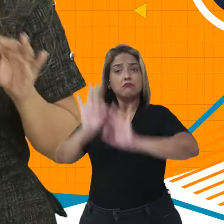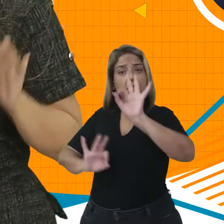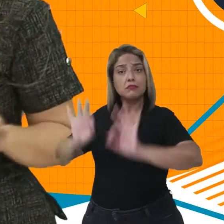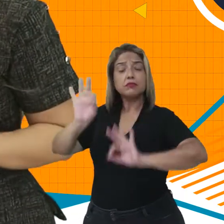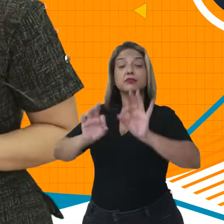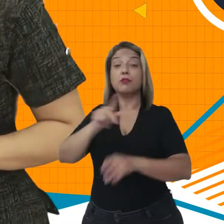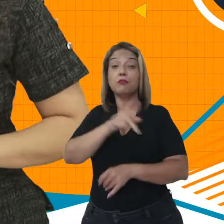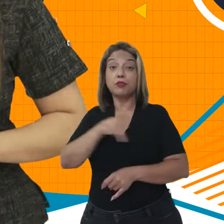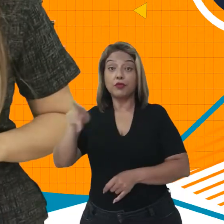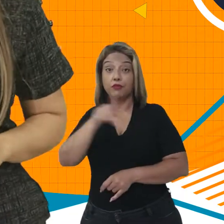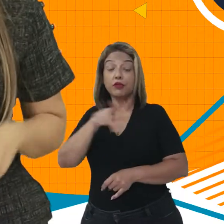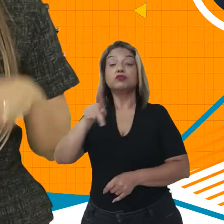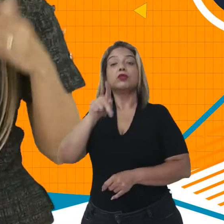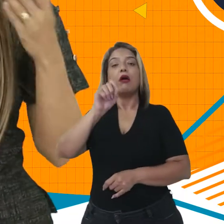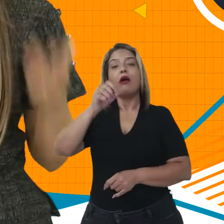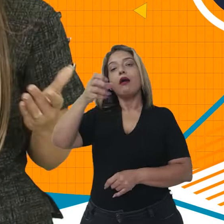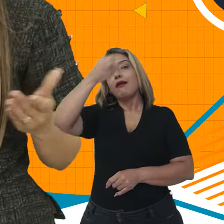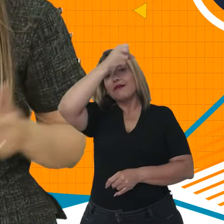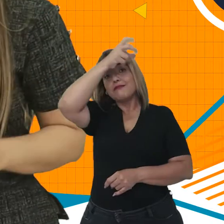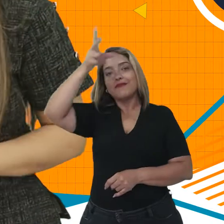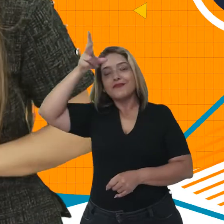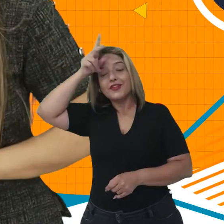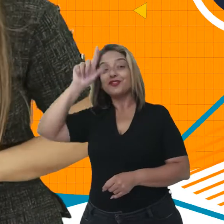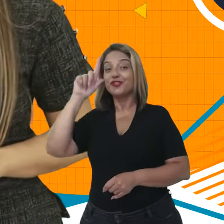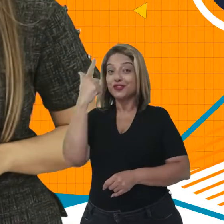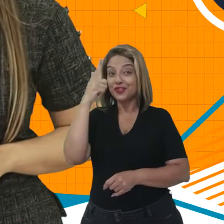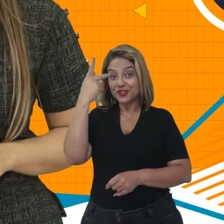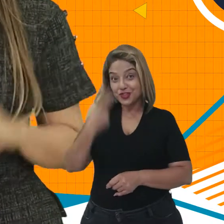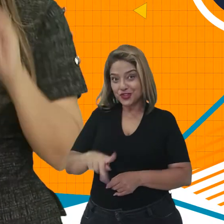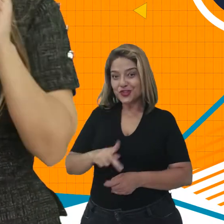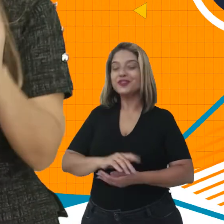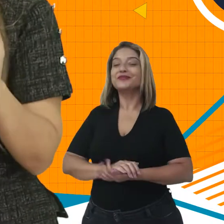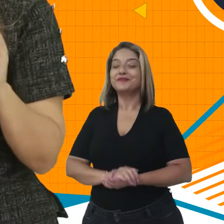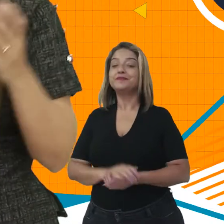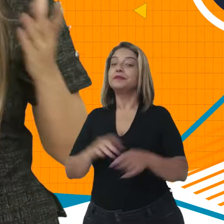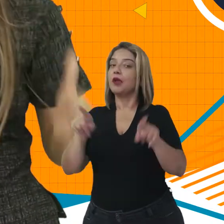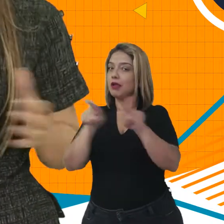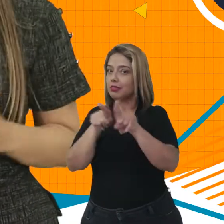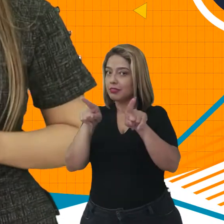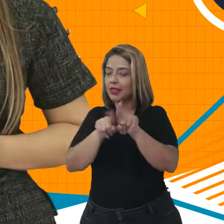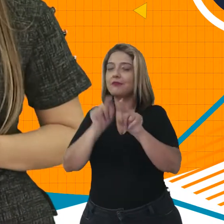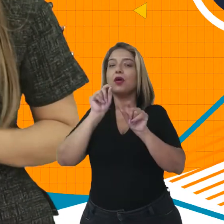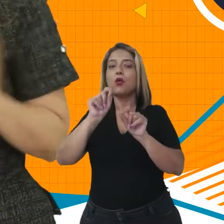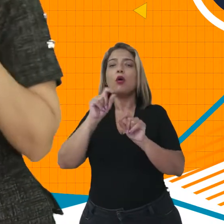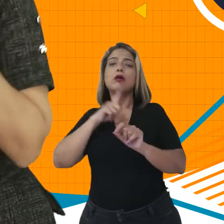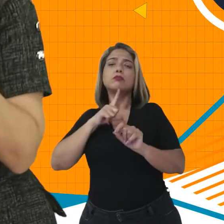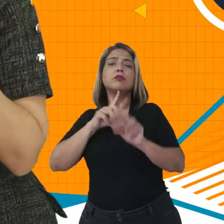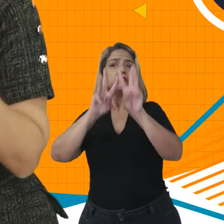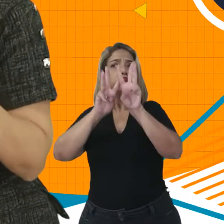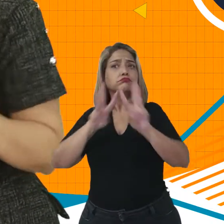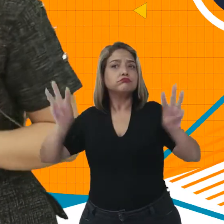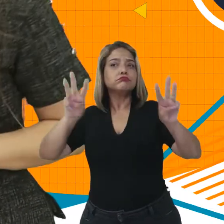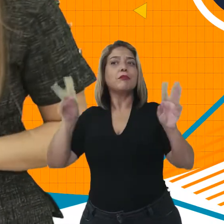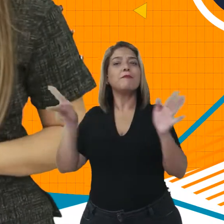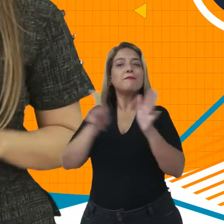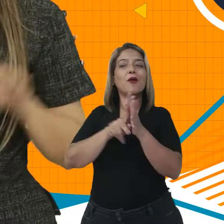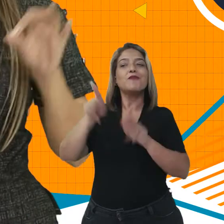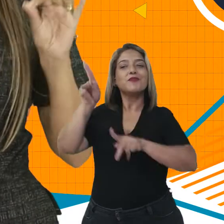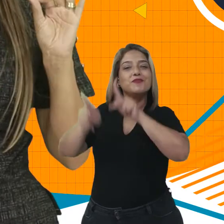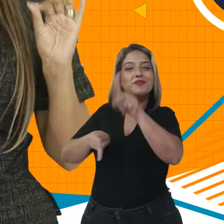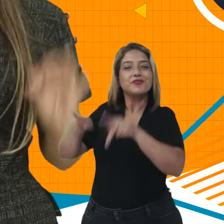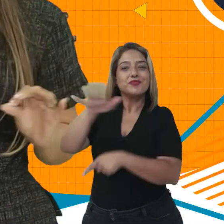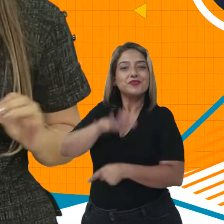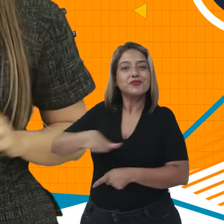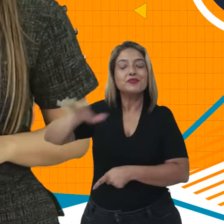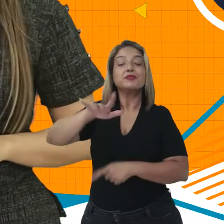E são recursos produzidos por professores da Rede Municipal de Educação de Goiânia e também de portais